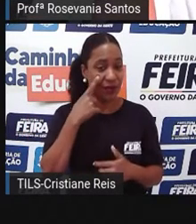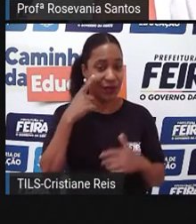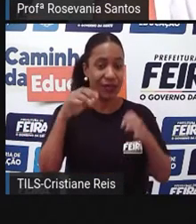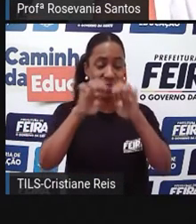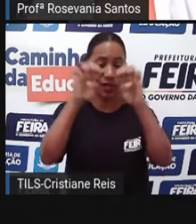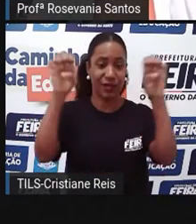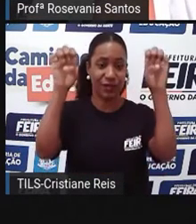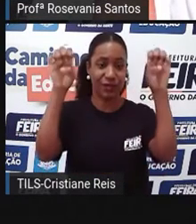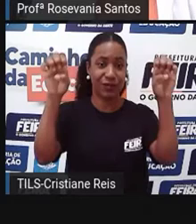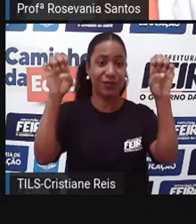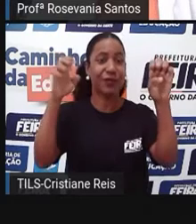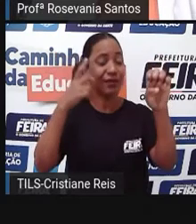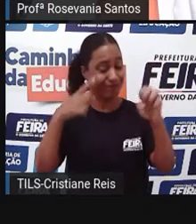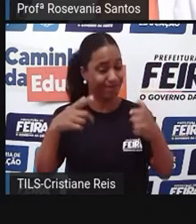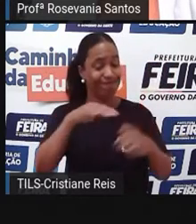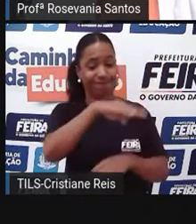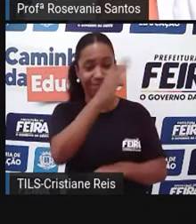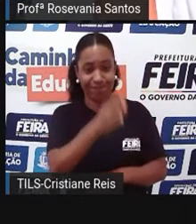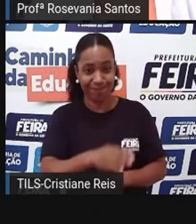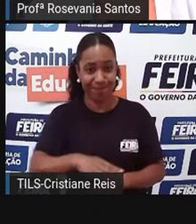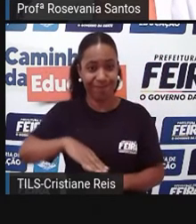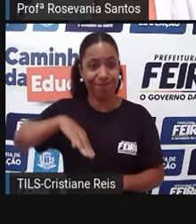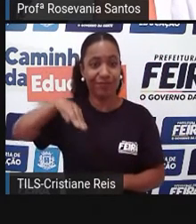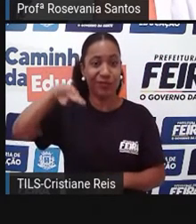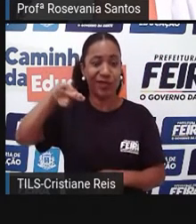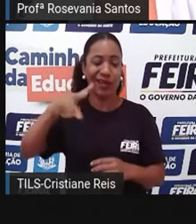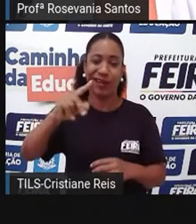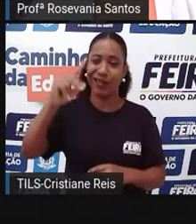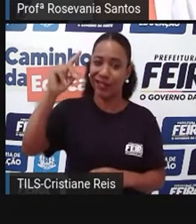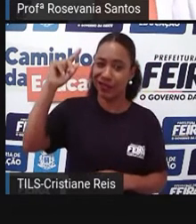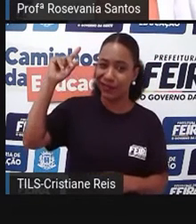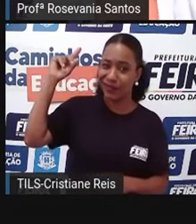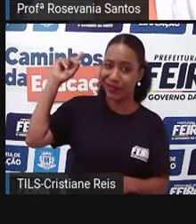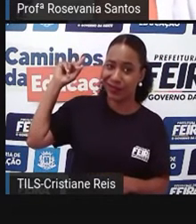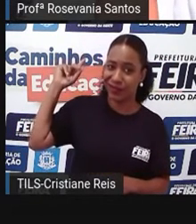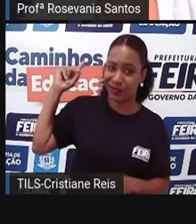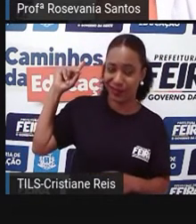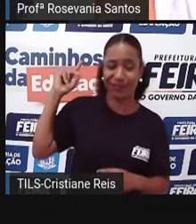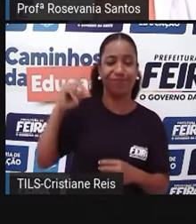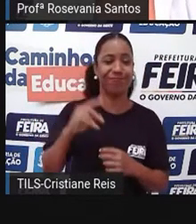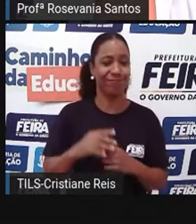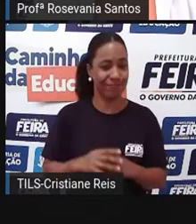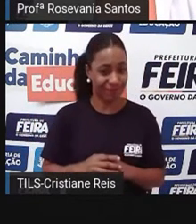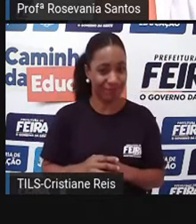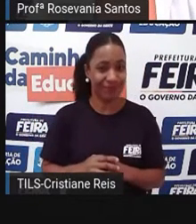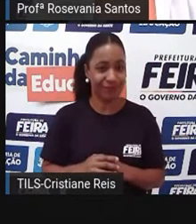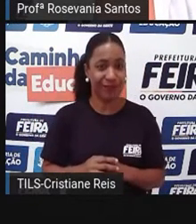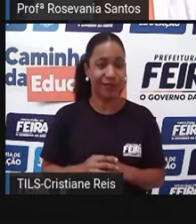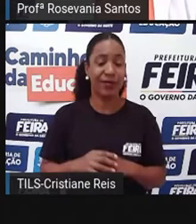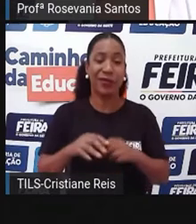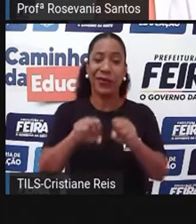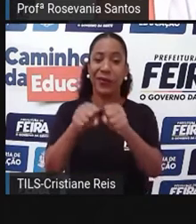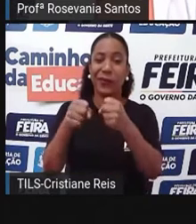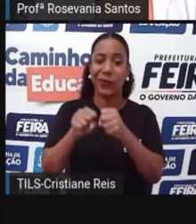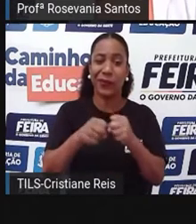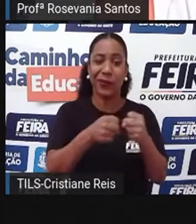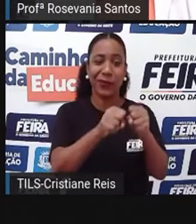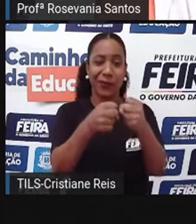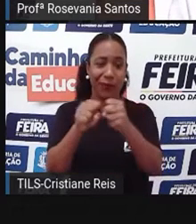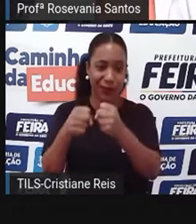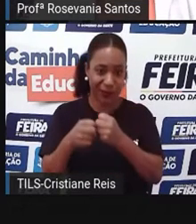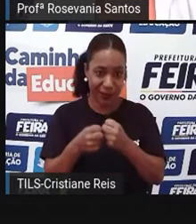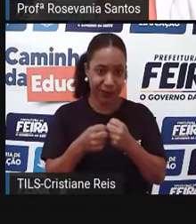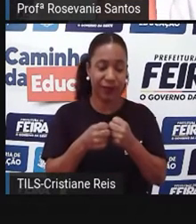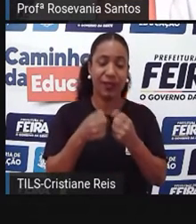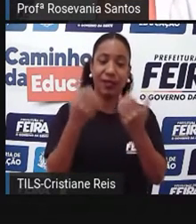geológica, que ela já é antiga, porque vem desgastando ao longo desse tempo. Só para você ter uma ideia, a gente tem altitudes